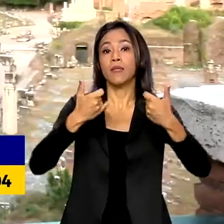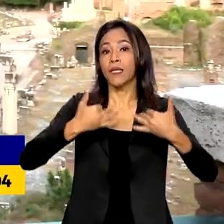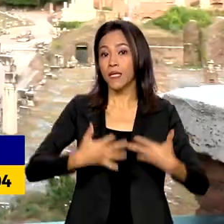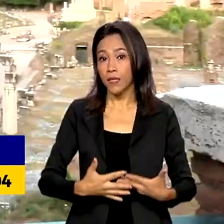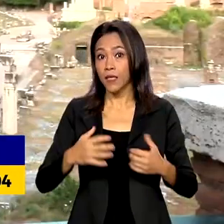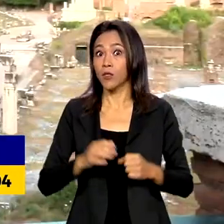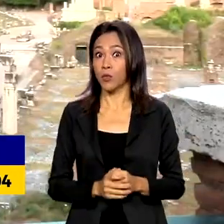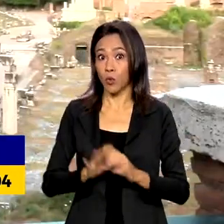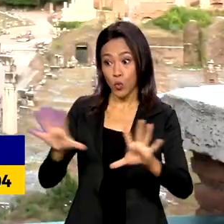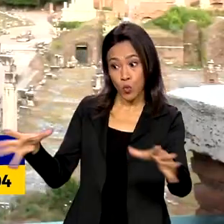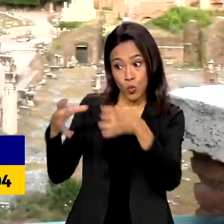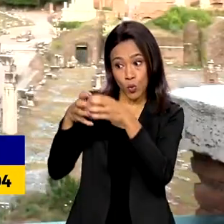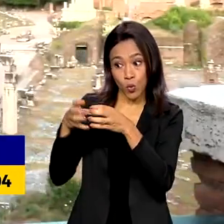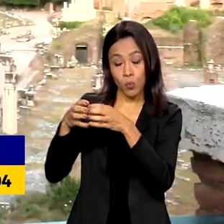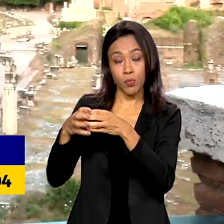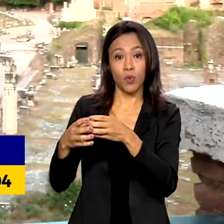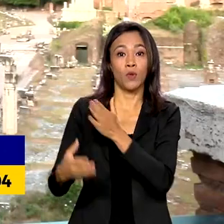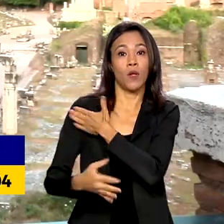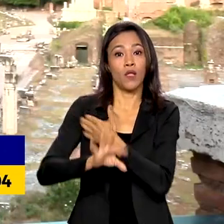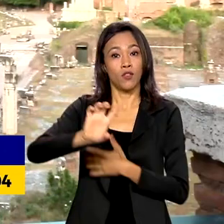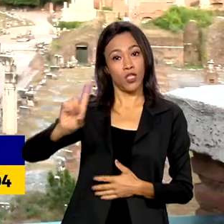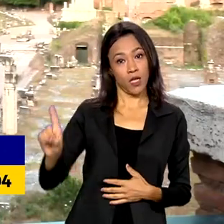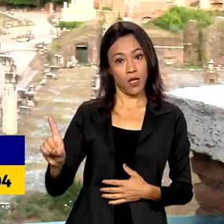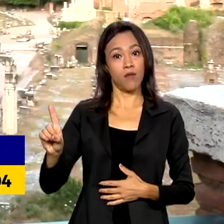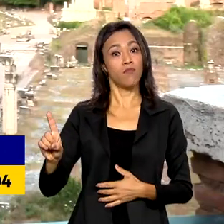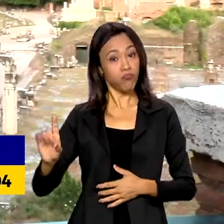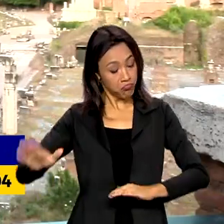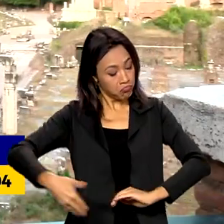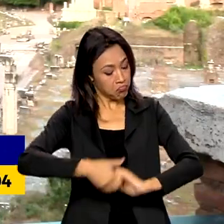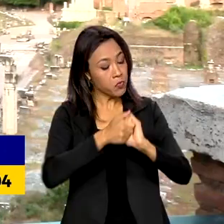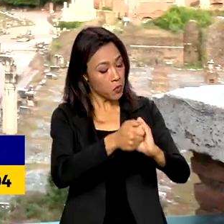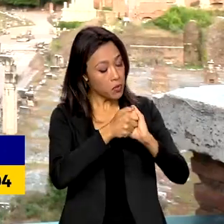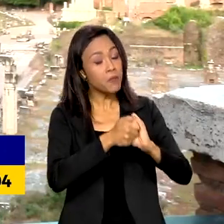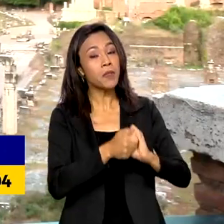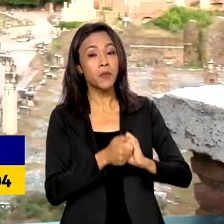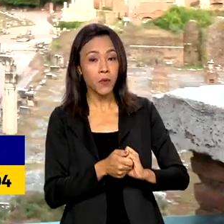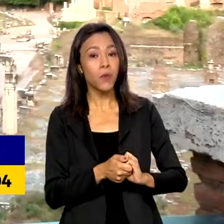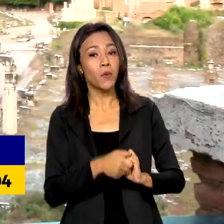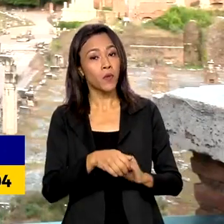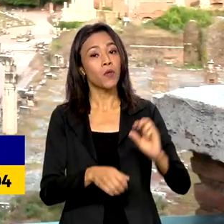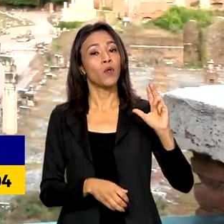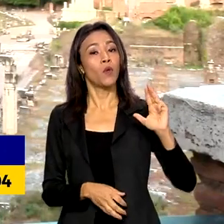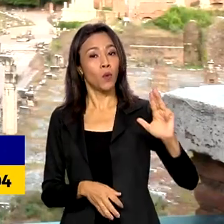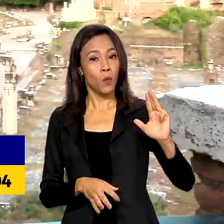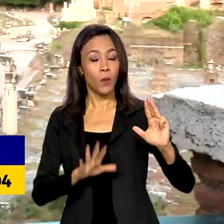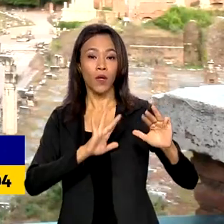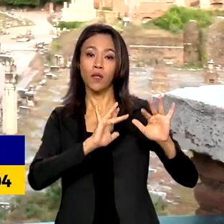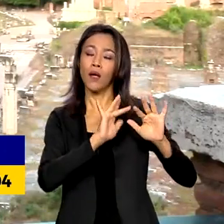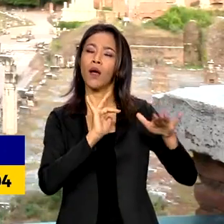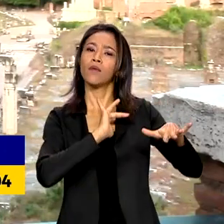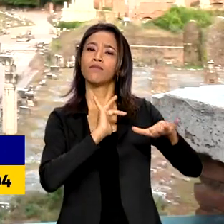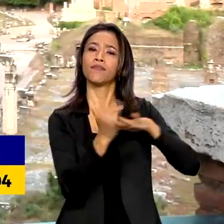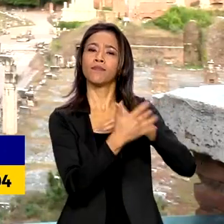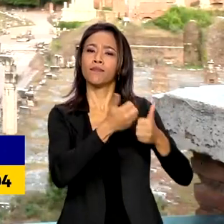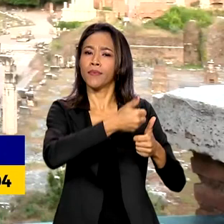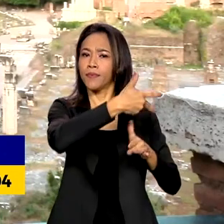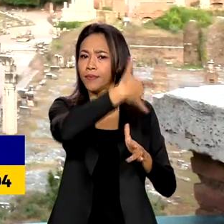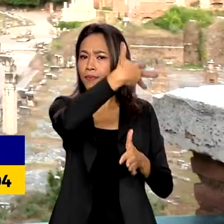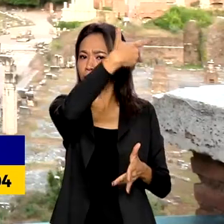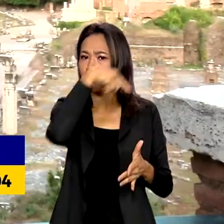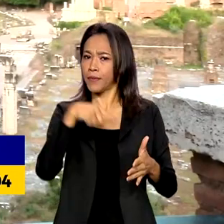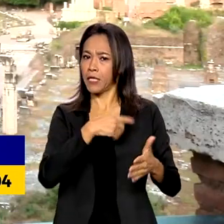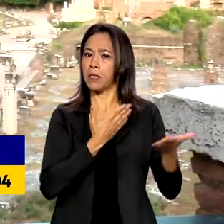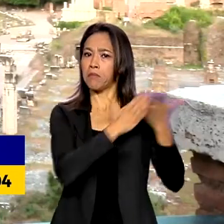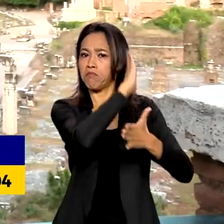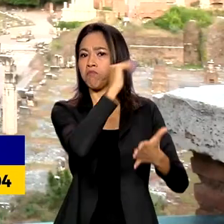extrema-direita italiana, a premier cumprimentou Lula nas redes sociais após as eleições do ano passado e disse que